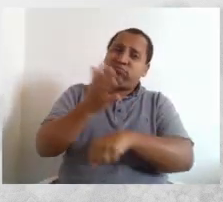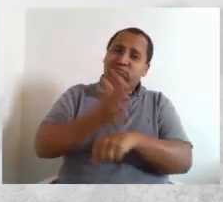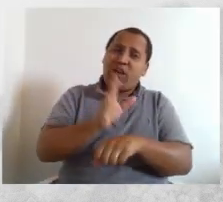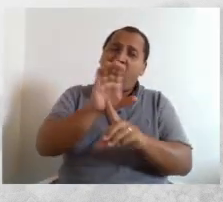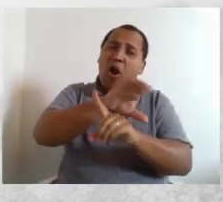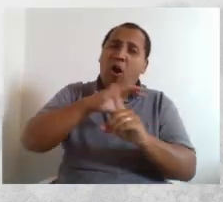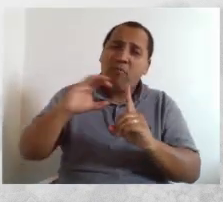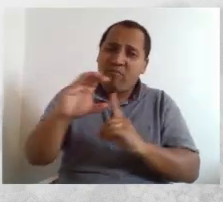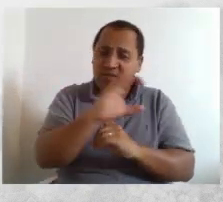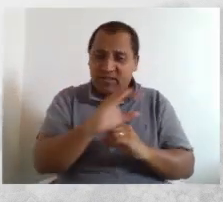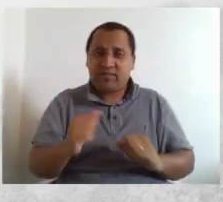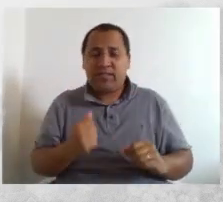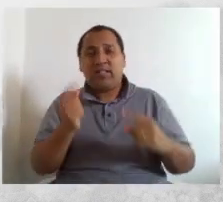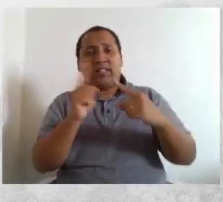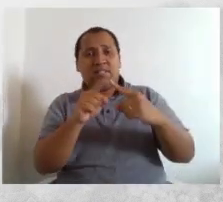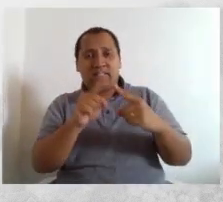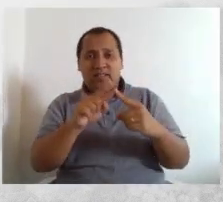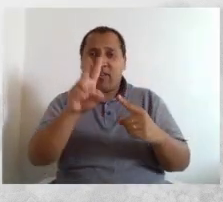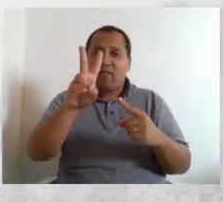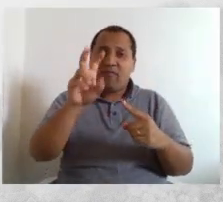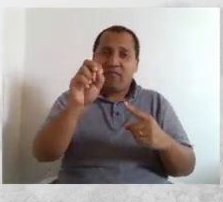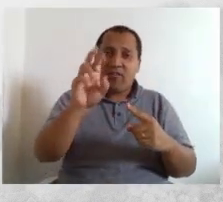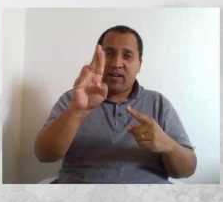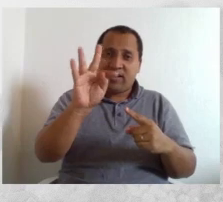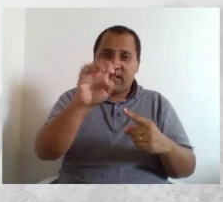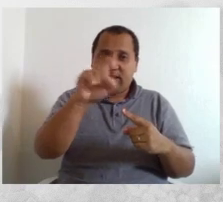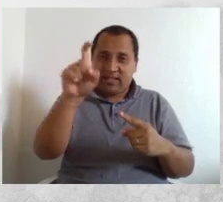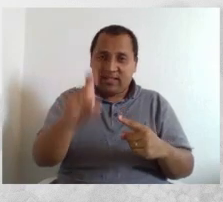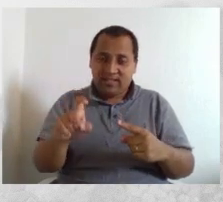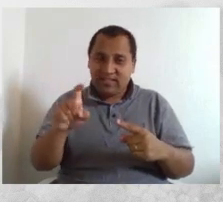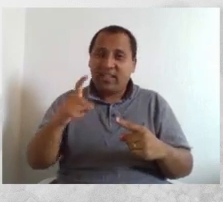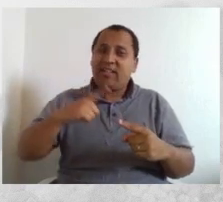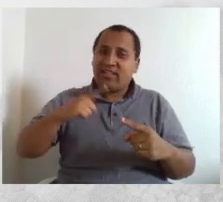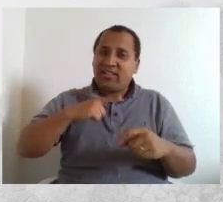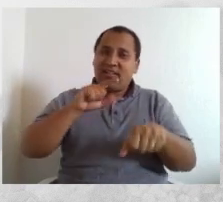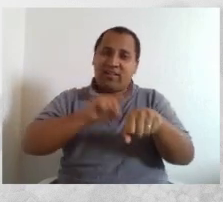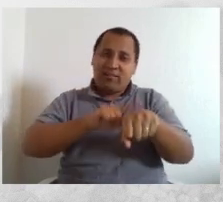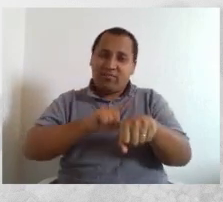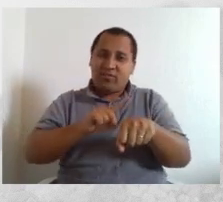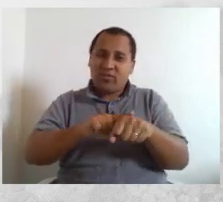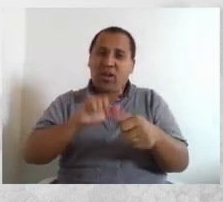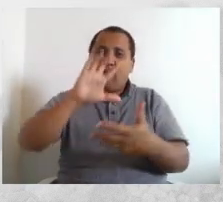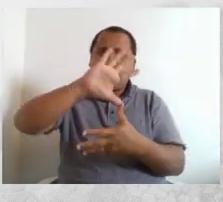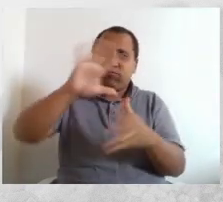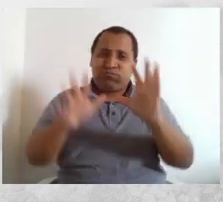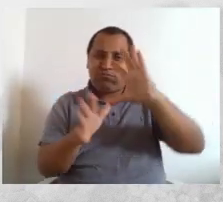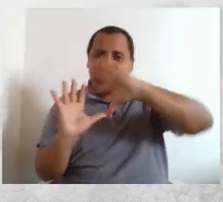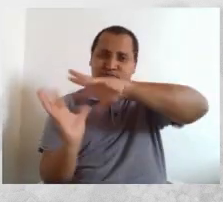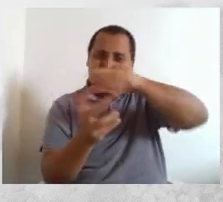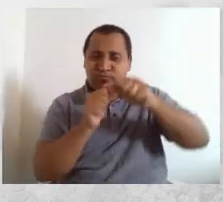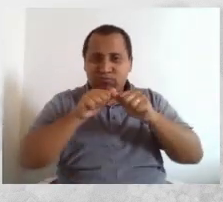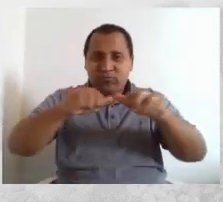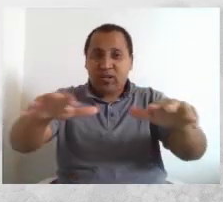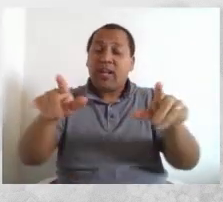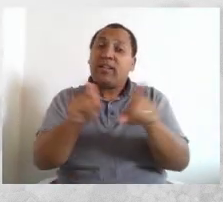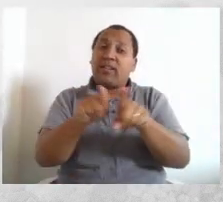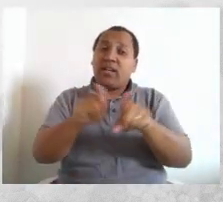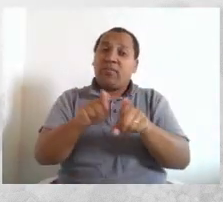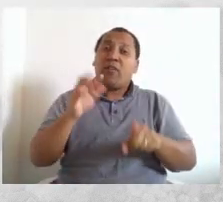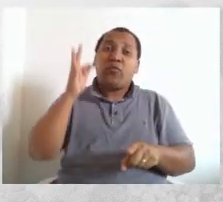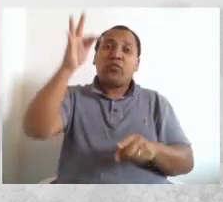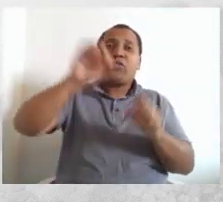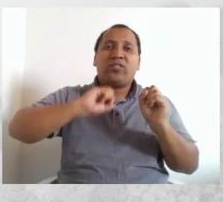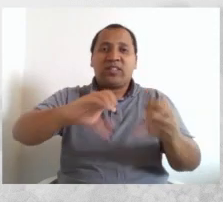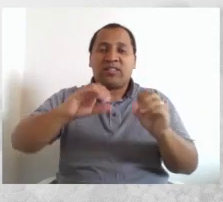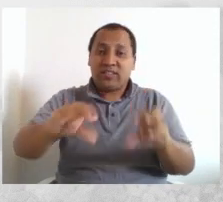participação da comunidade, que foi o Vortex Digital durante a pandemia e o Futuro da Educação, ministrado pelo Ronaldo Mota,